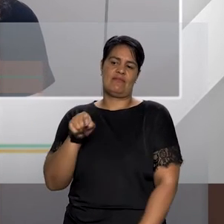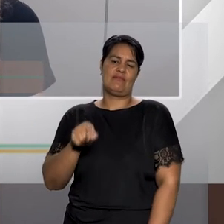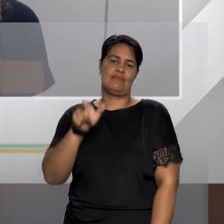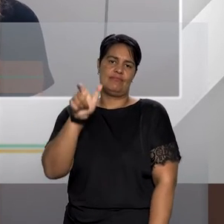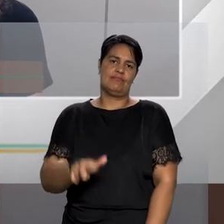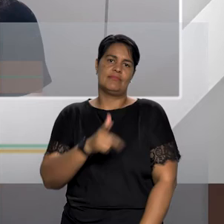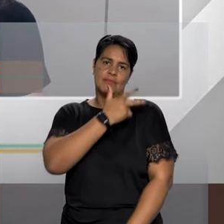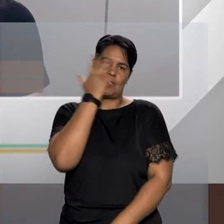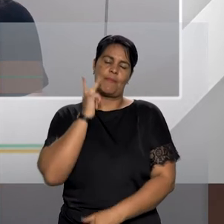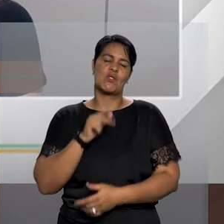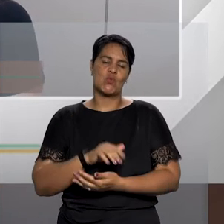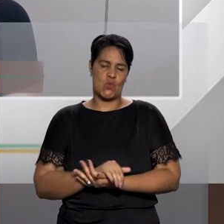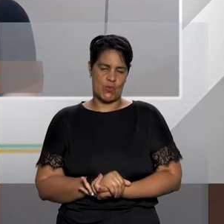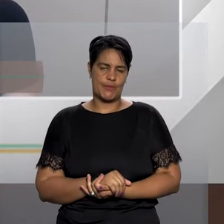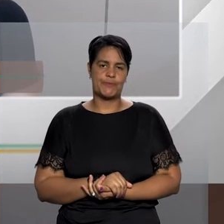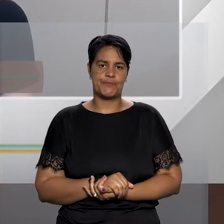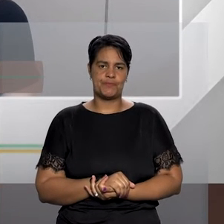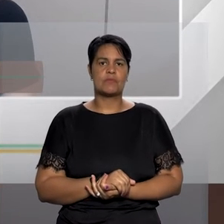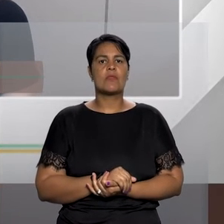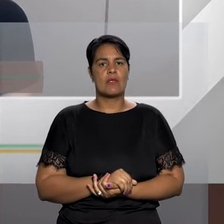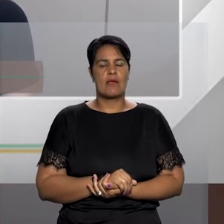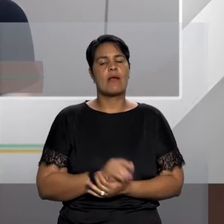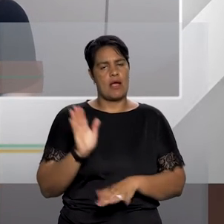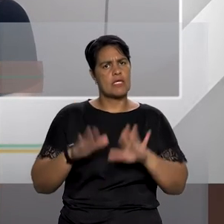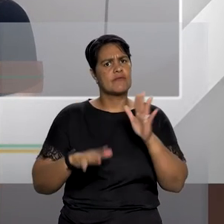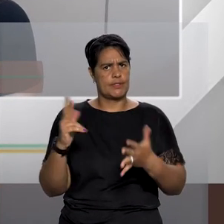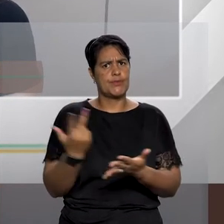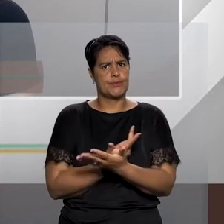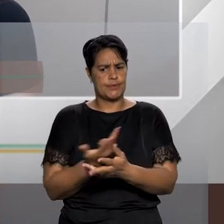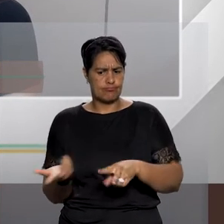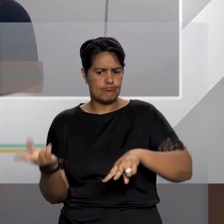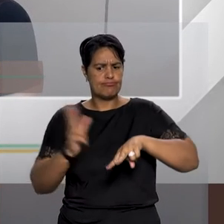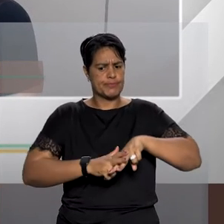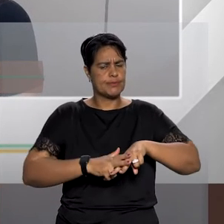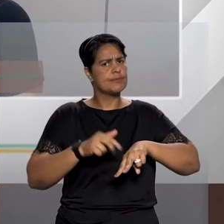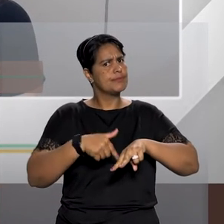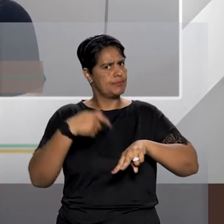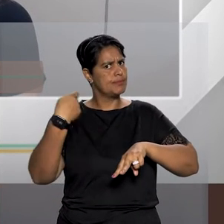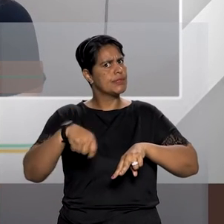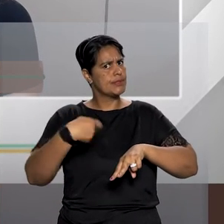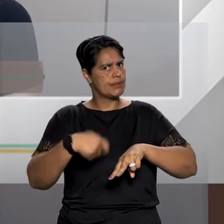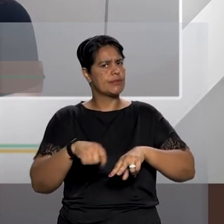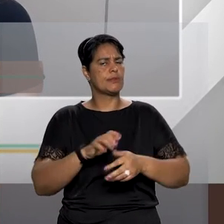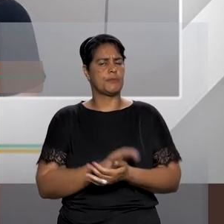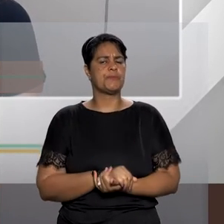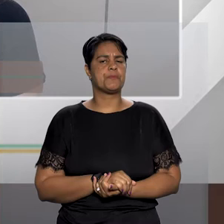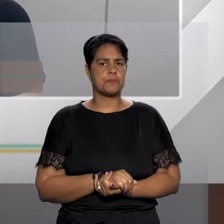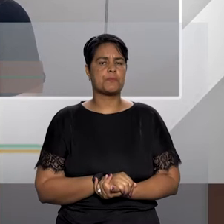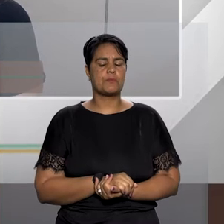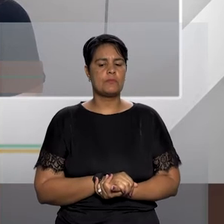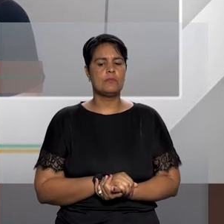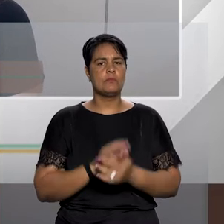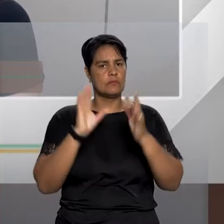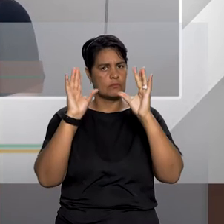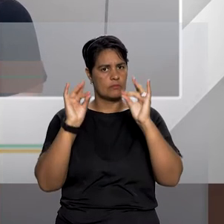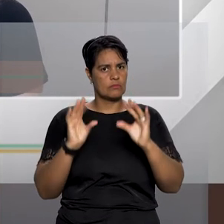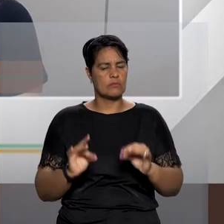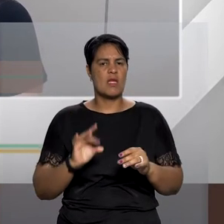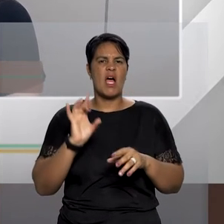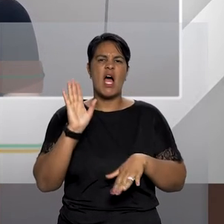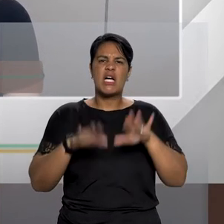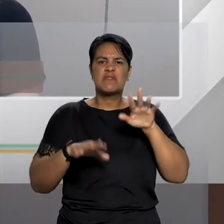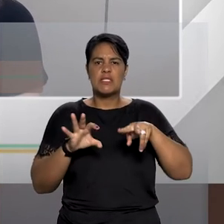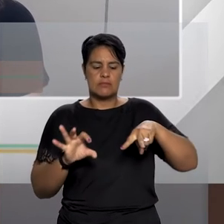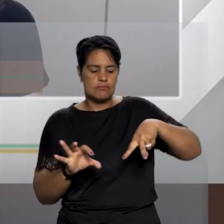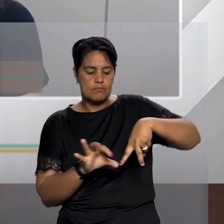restrição alcance na verdade a privação da liberdade, não só medidas específicas de tornozeleira,